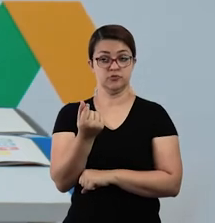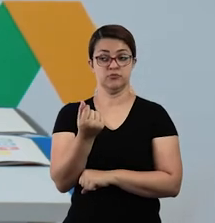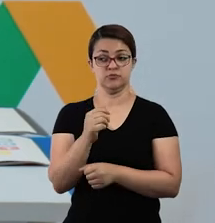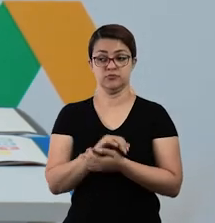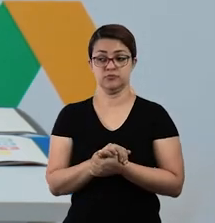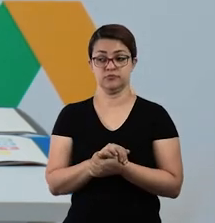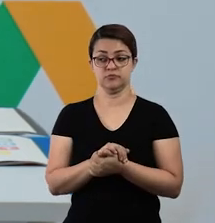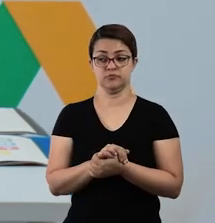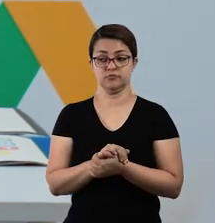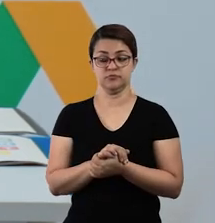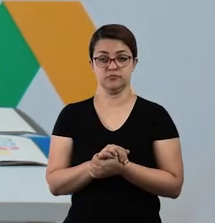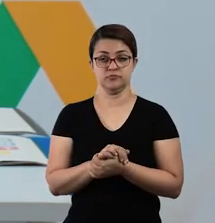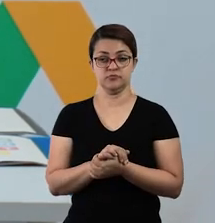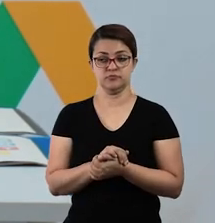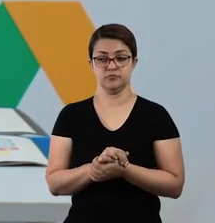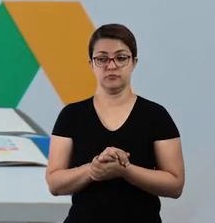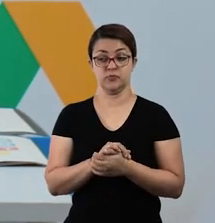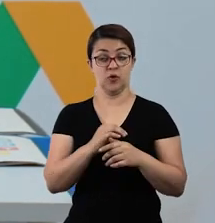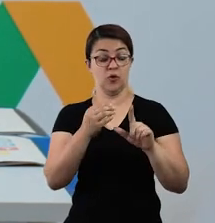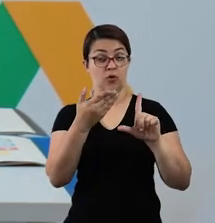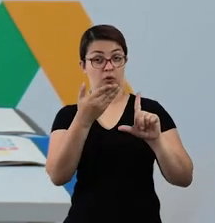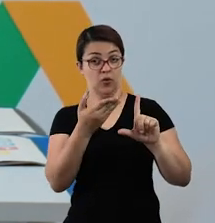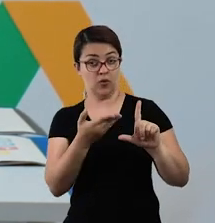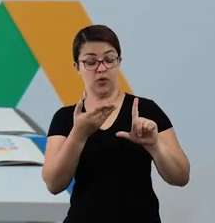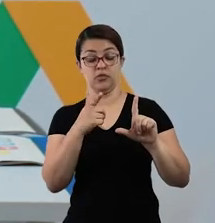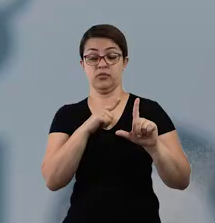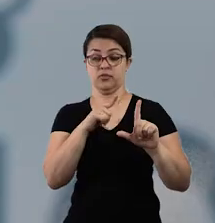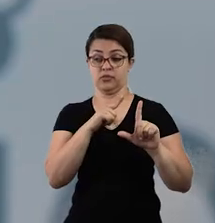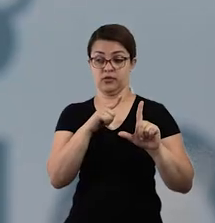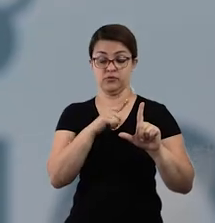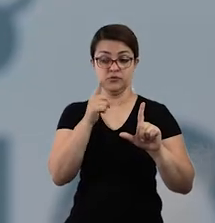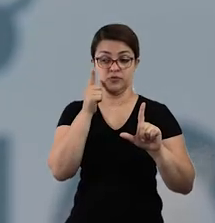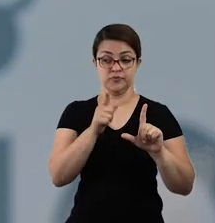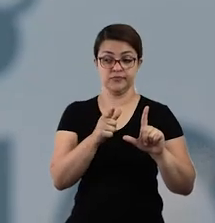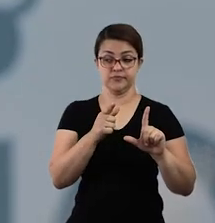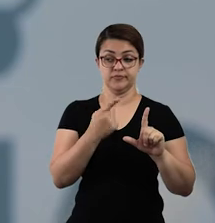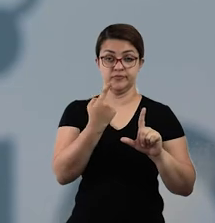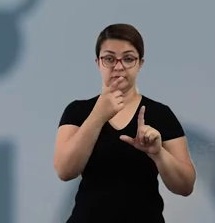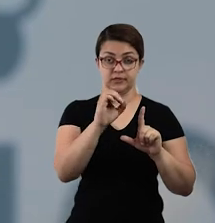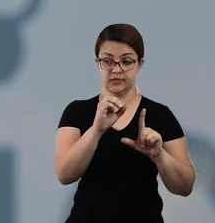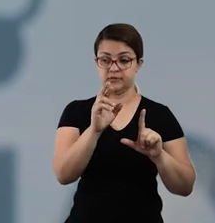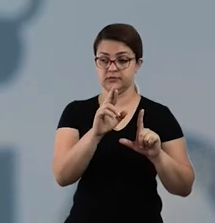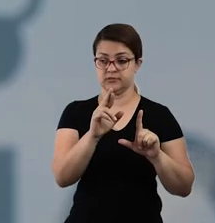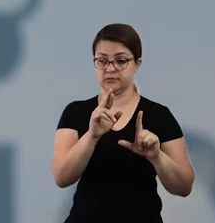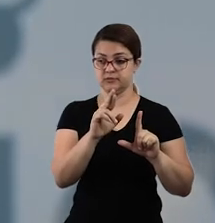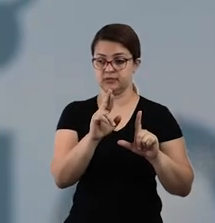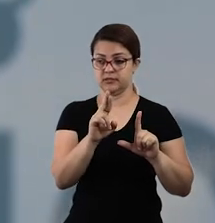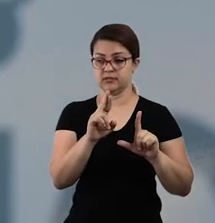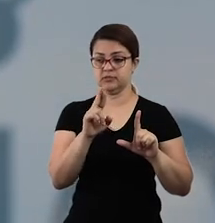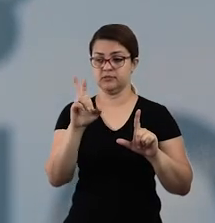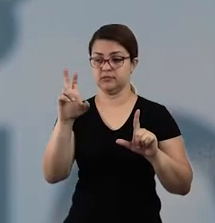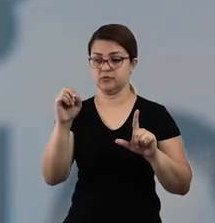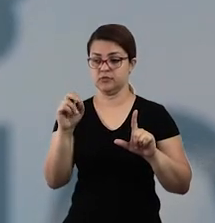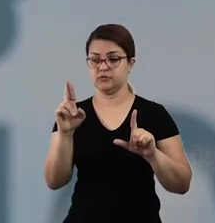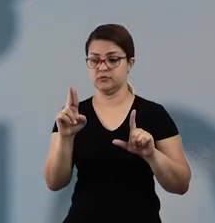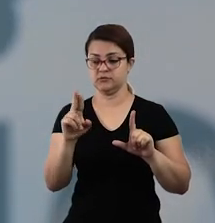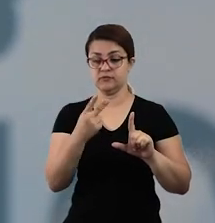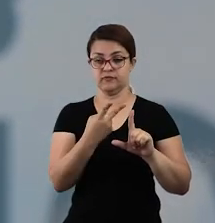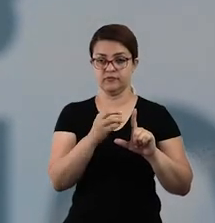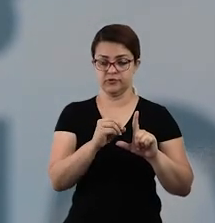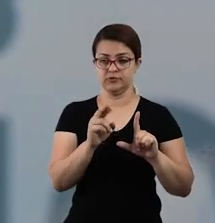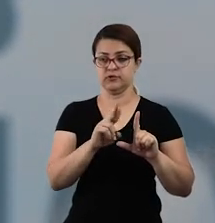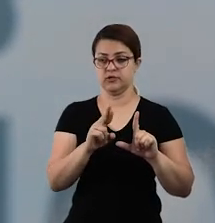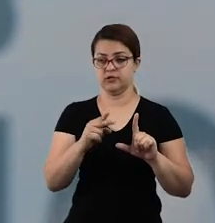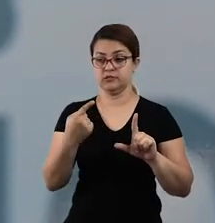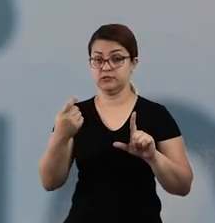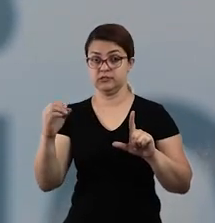dinheiro, né? As cédulas. Então vem aqui, Tem alguns valores aqui novamente. Eu tenho uma cédula de 10, 20, 50 e 100